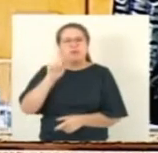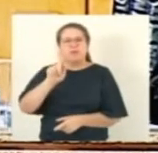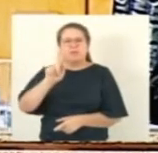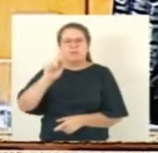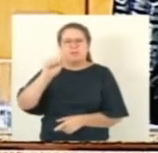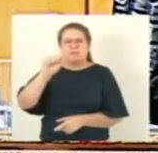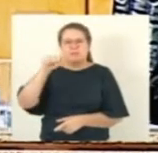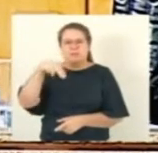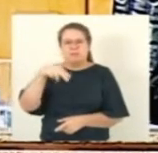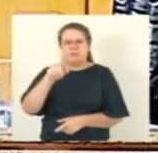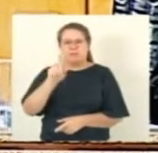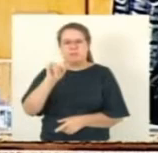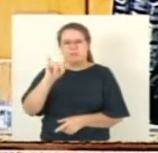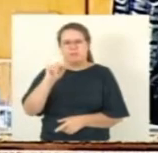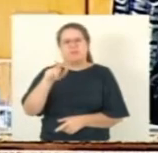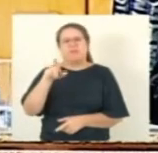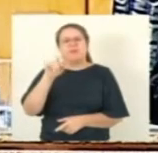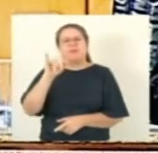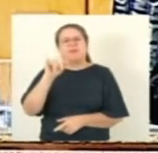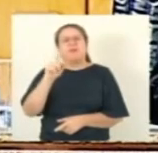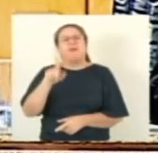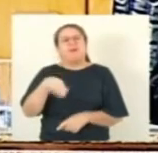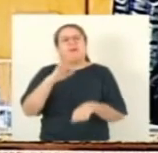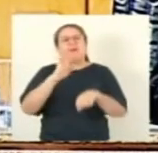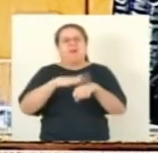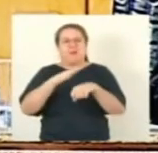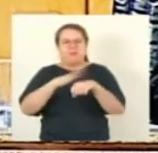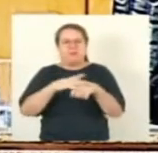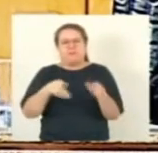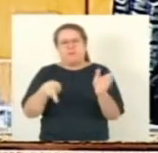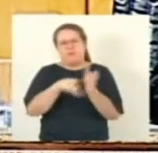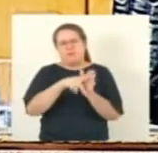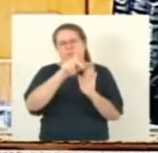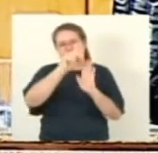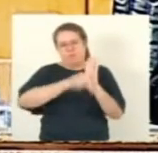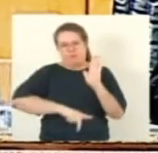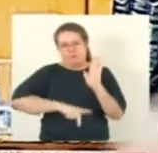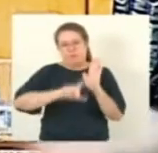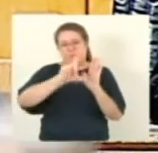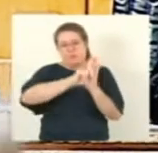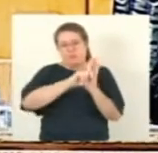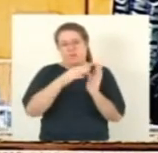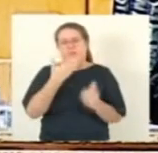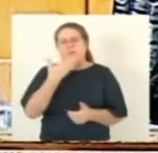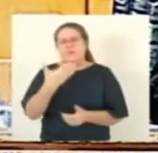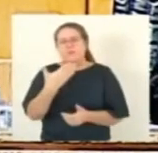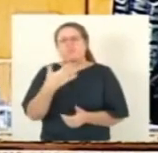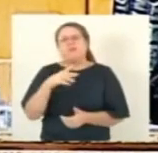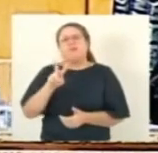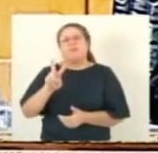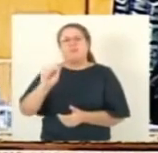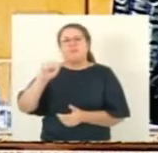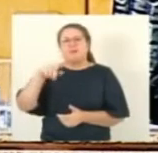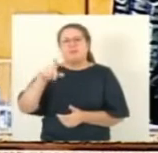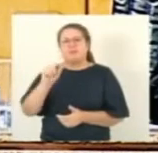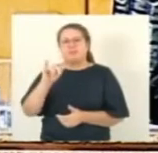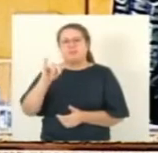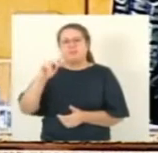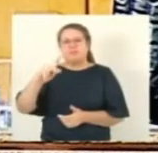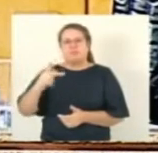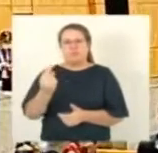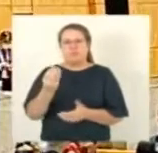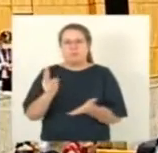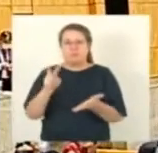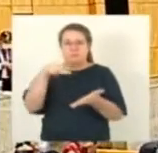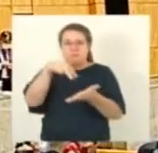é o autor do projeto de lei então peço deputado vandinho leite para assumir a comissão de